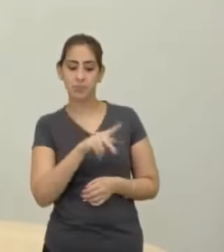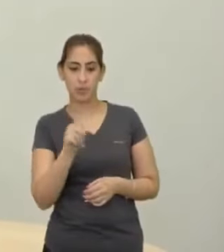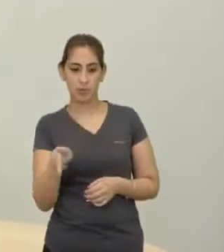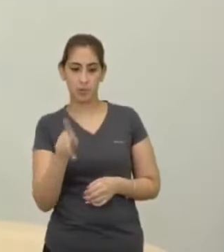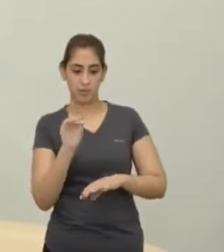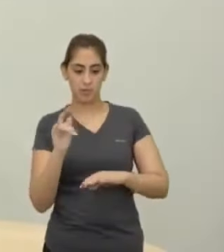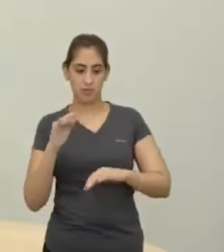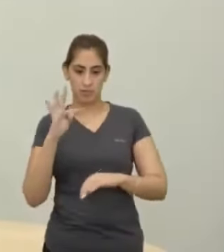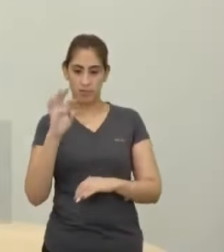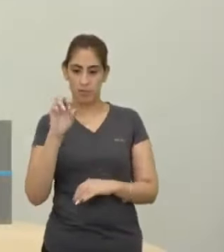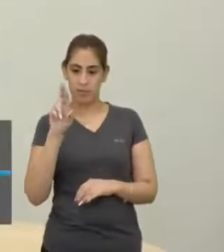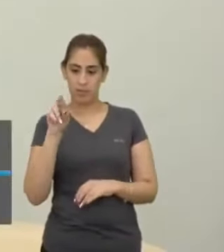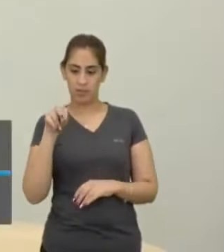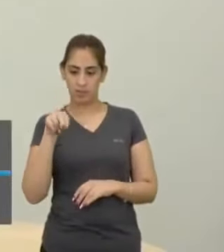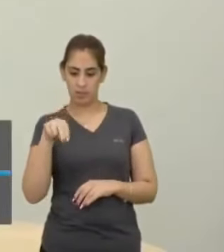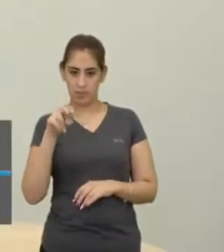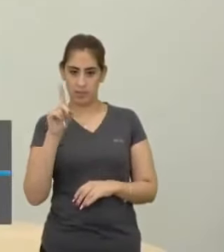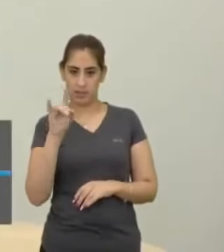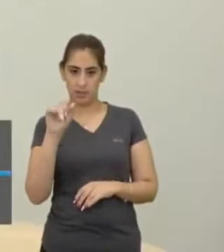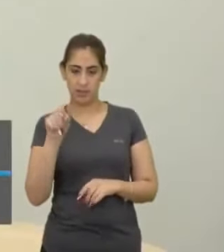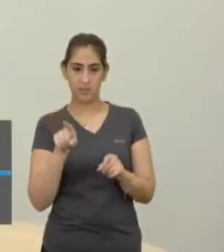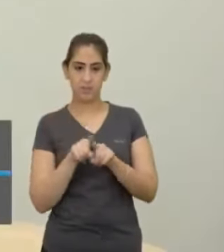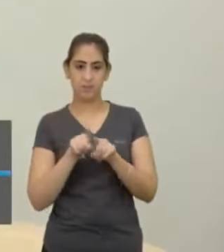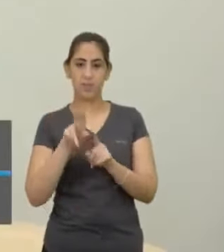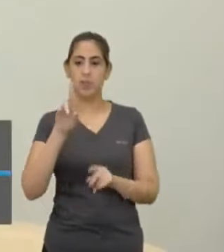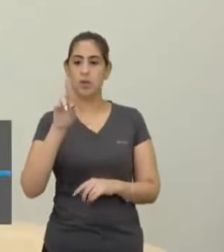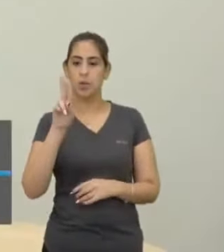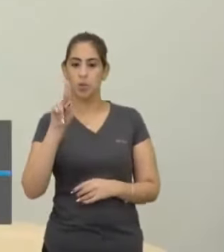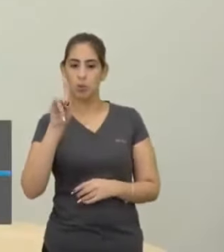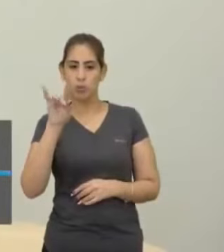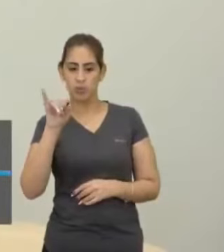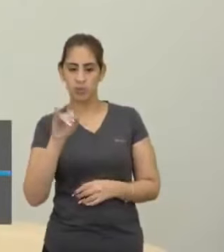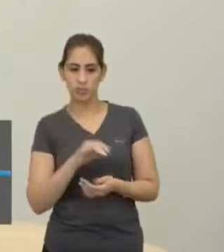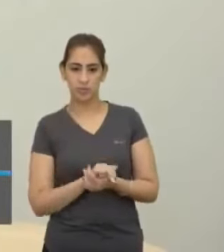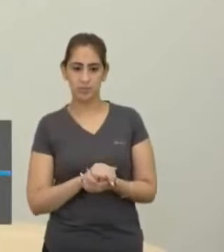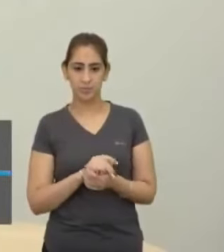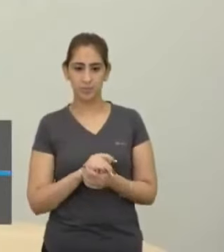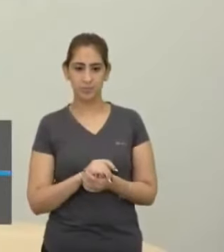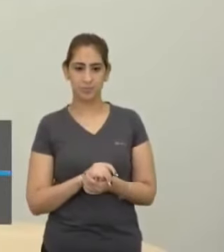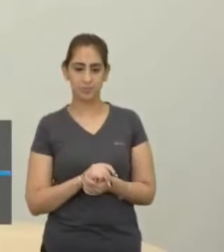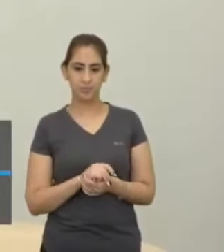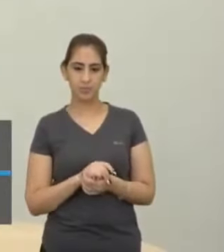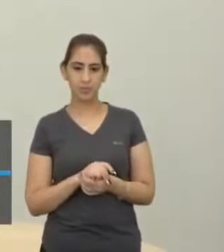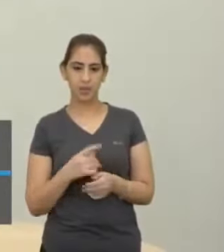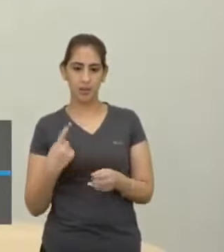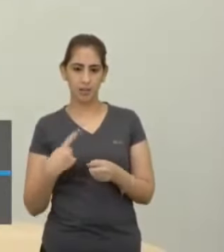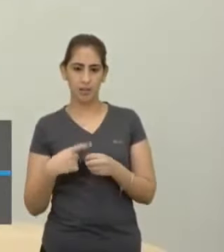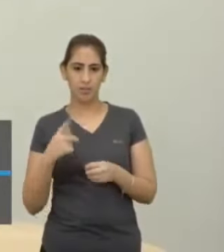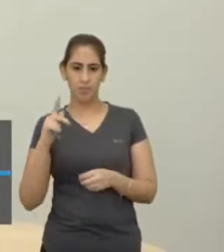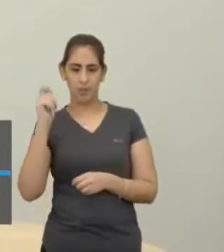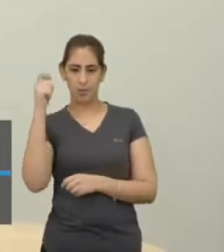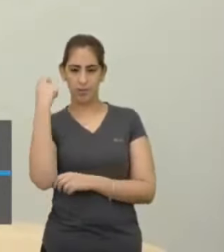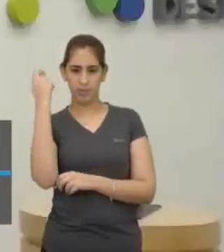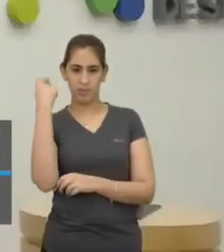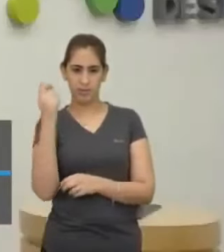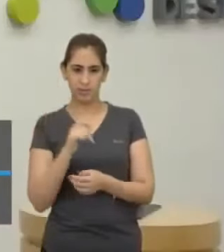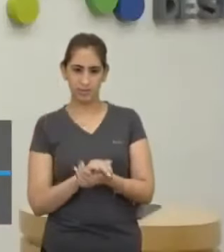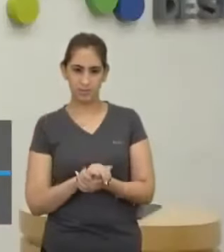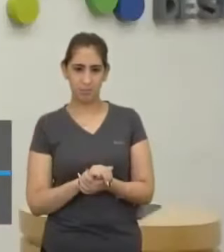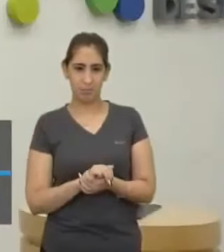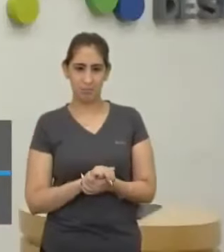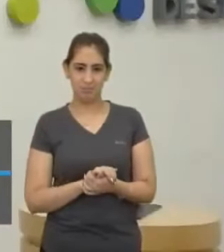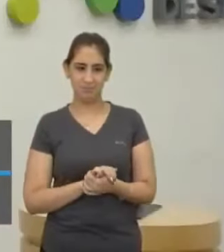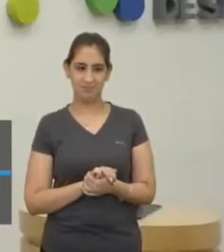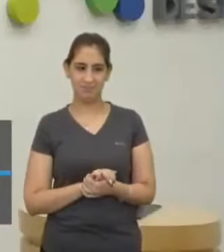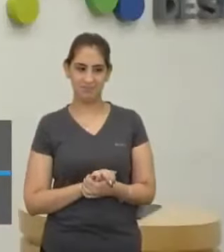Arrude E o Prodio Gersi Lá do Litoral Paulista Que pediu pra dar uma boa tarde Ah, boa tarde Que